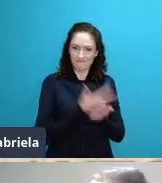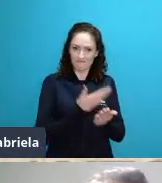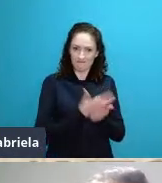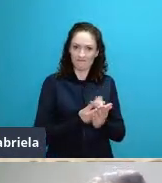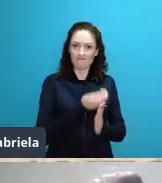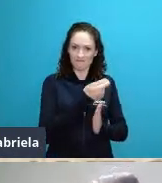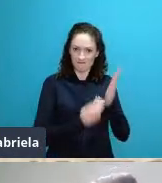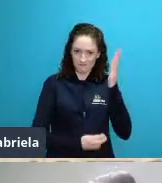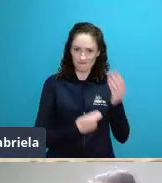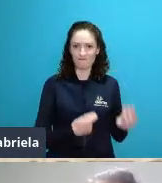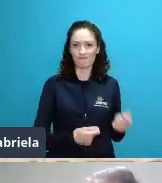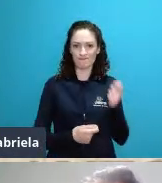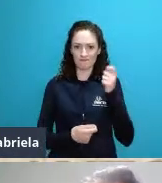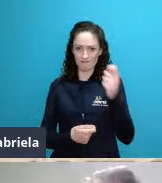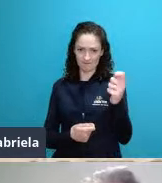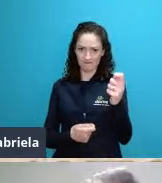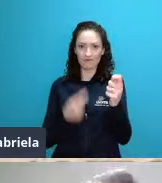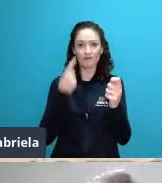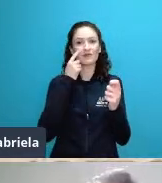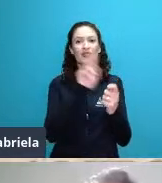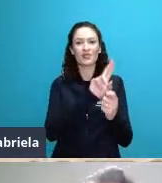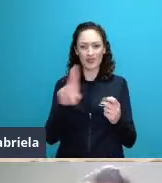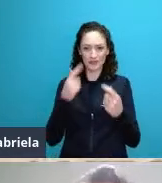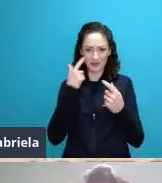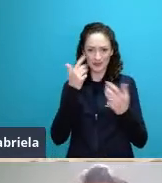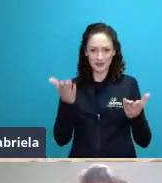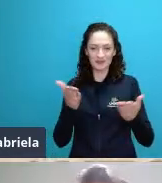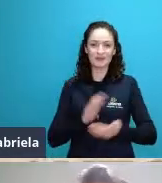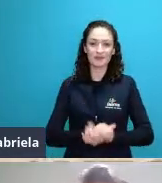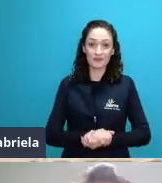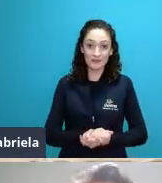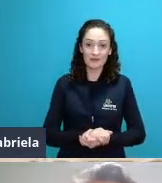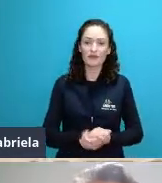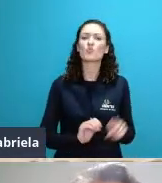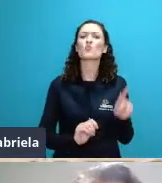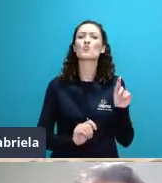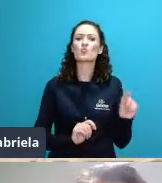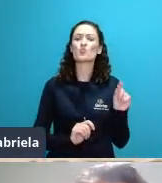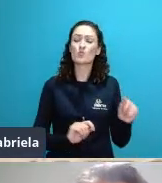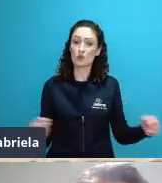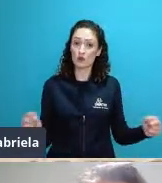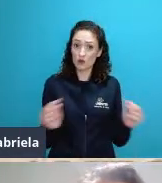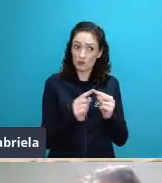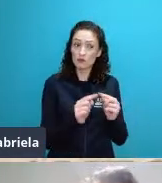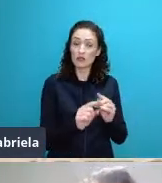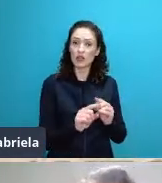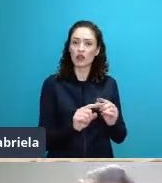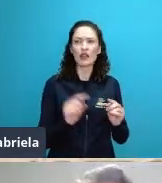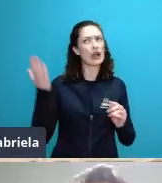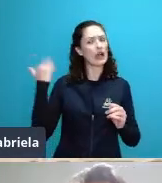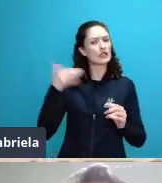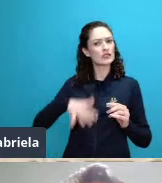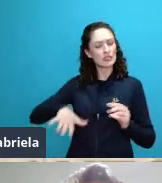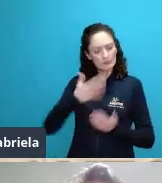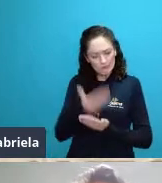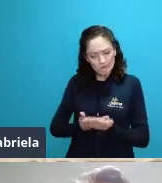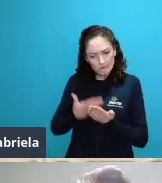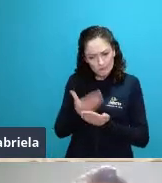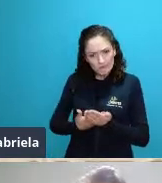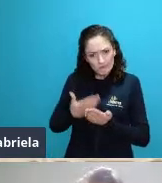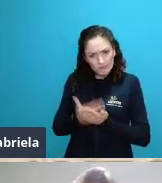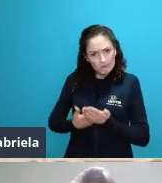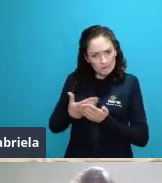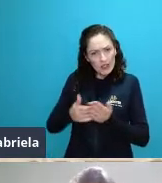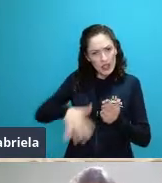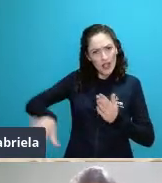e que reuniu toda a síntese dos conhecimentos ecológicos da época ele lançou esse livro com o irmão